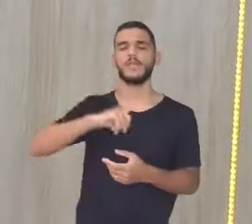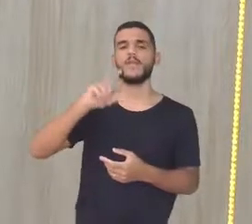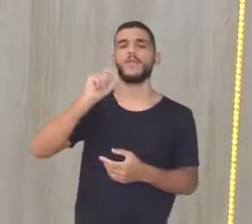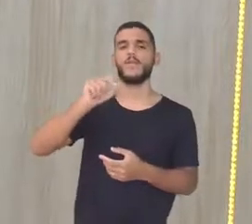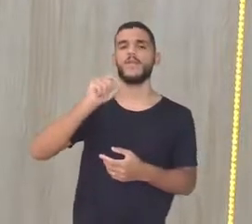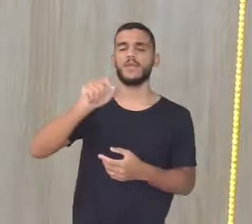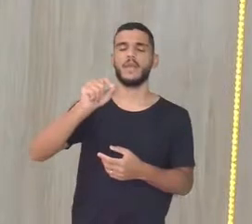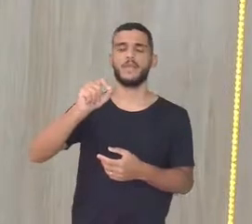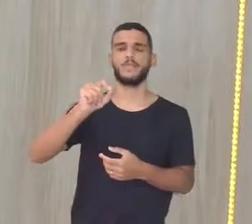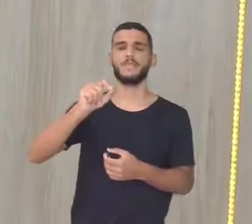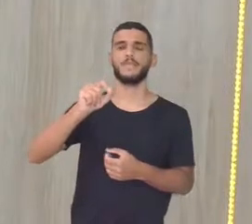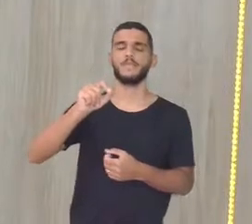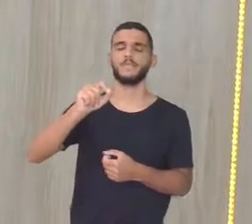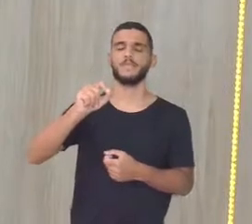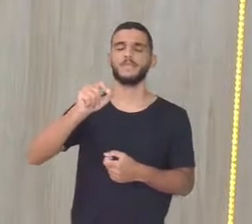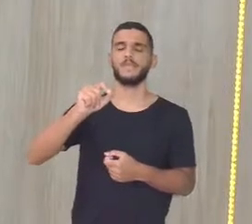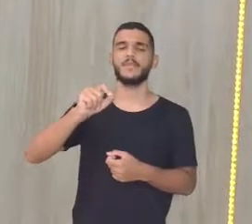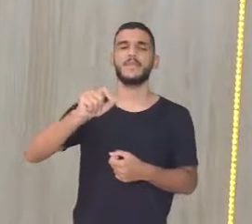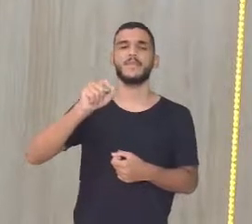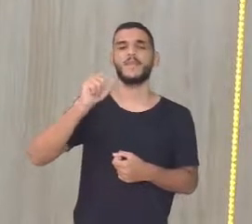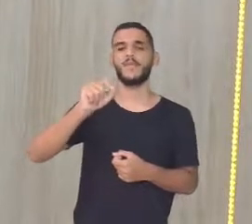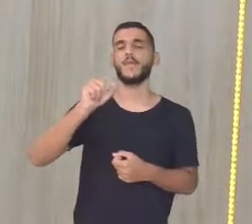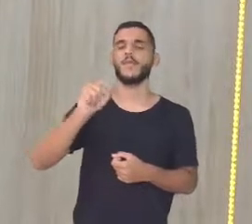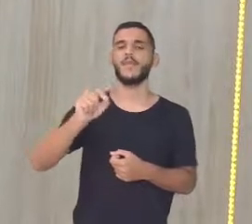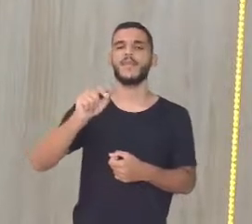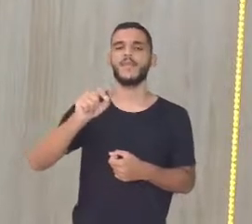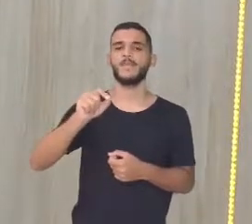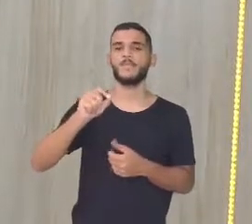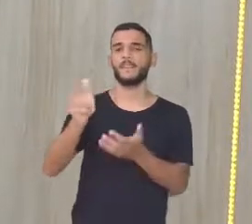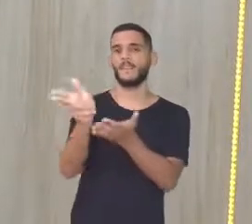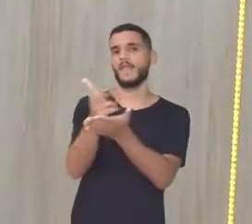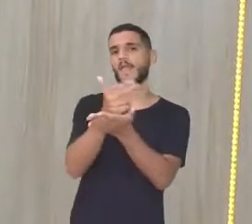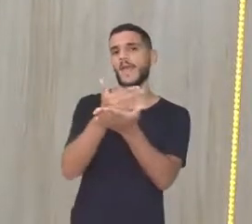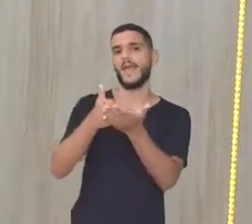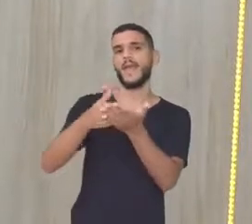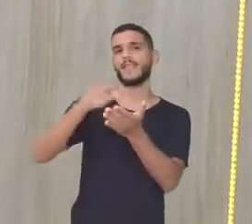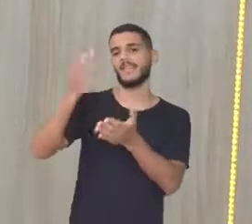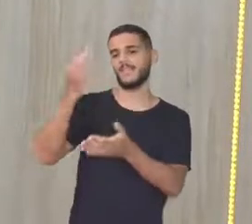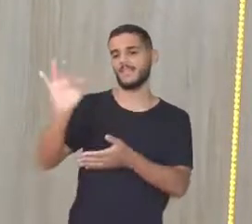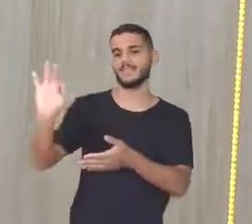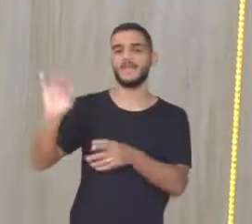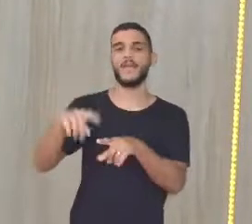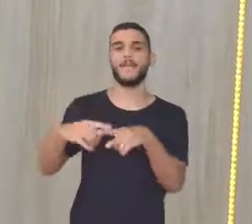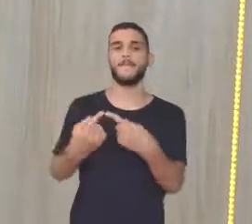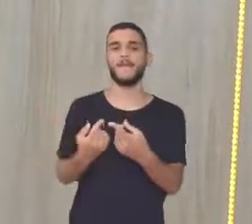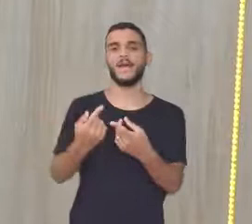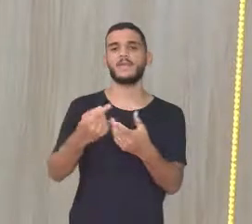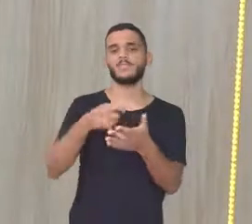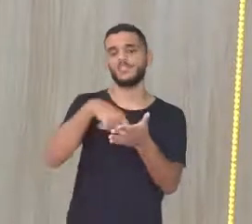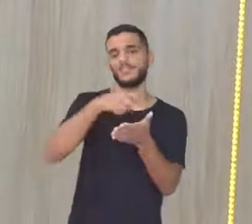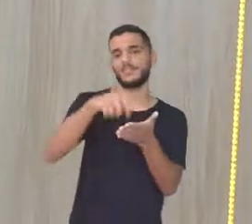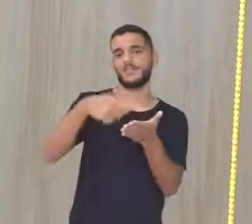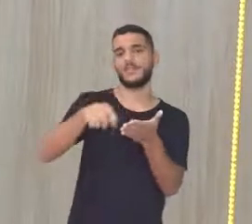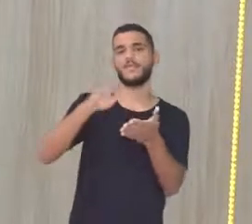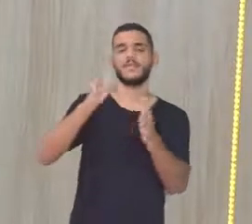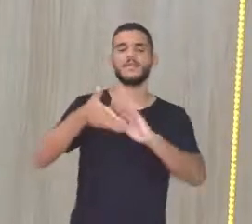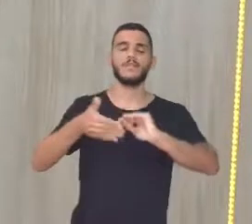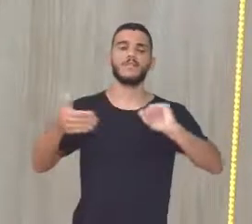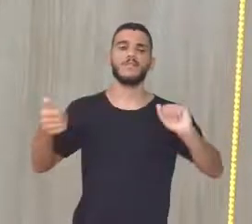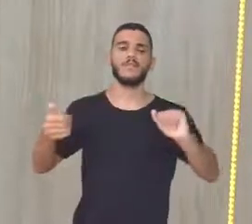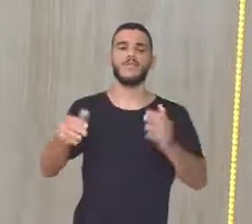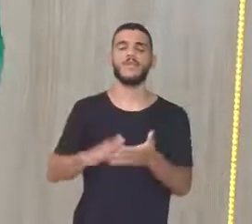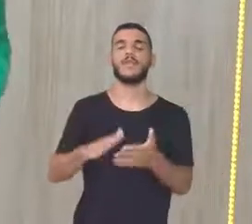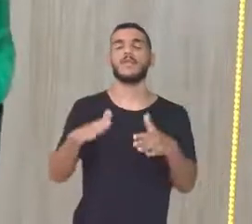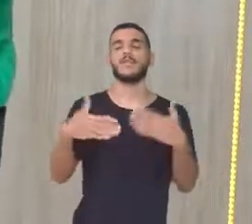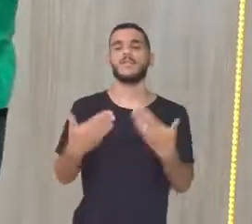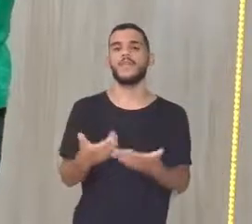inscrições Da catedral Toda é em espanhol Por quê? Porque foi feita Durante um período Da União Ibérica E os padres